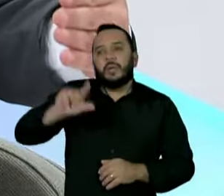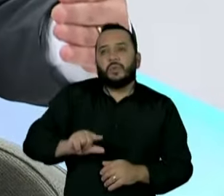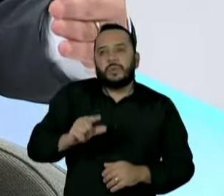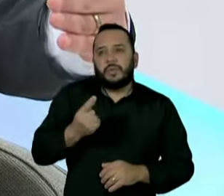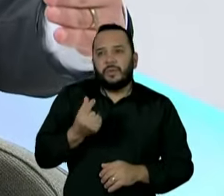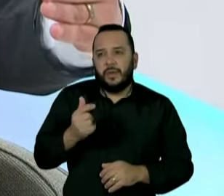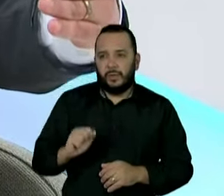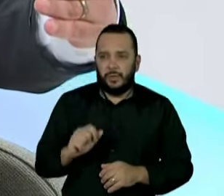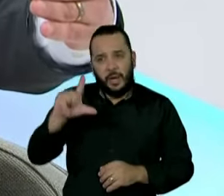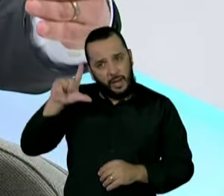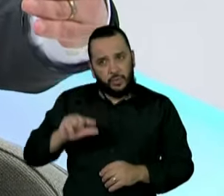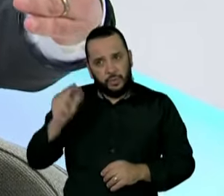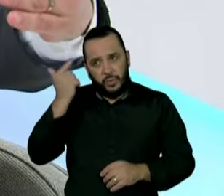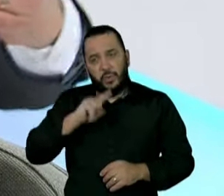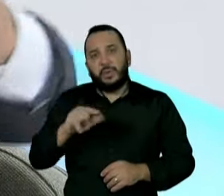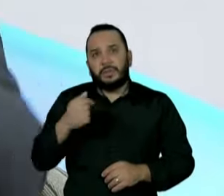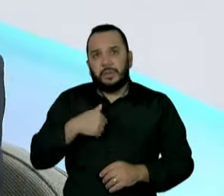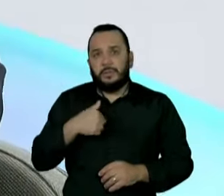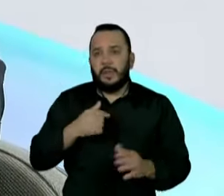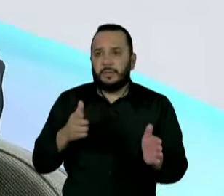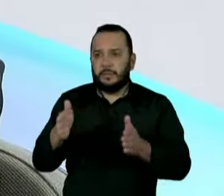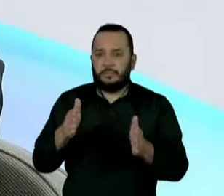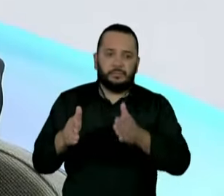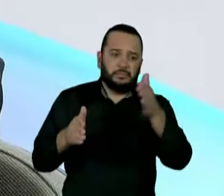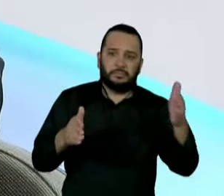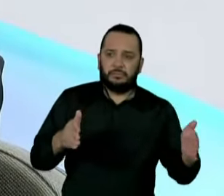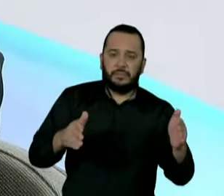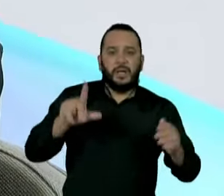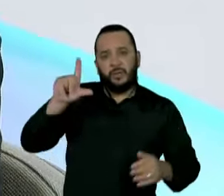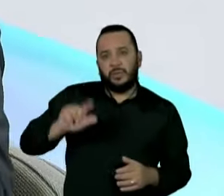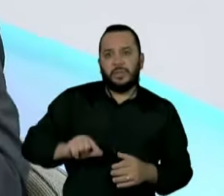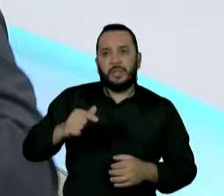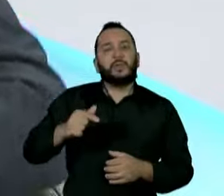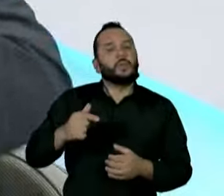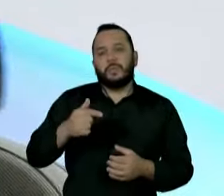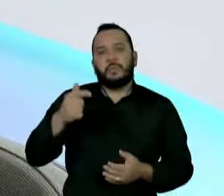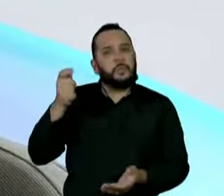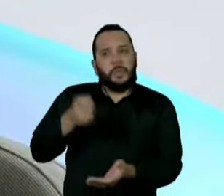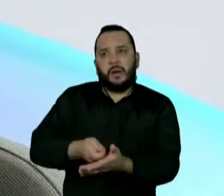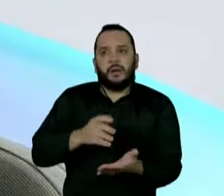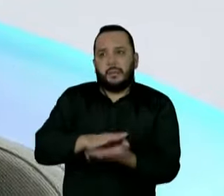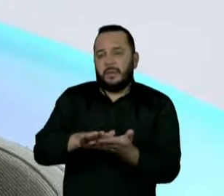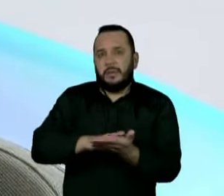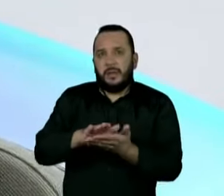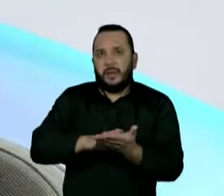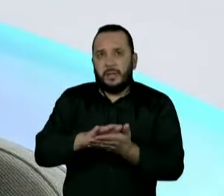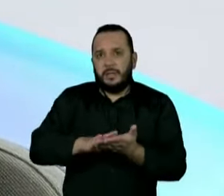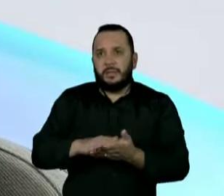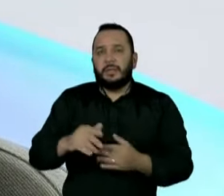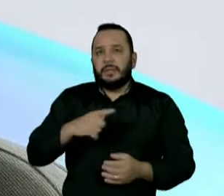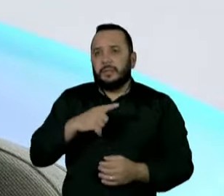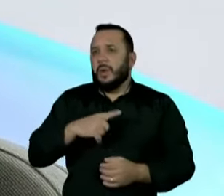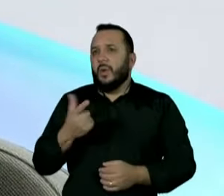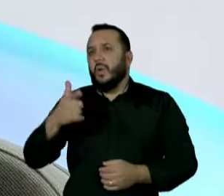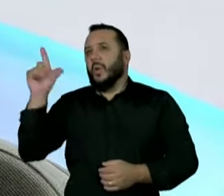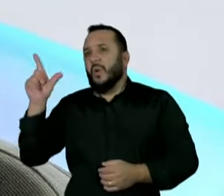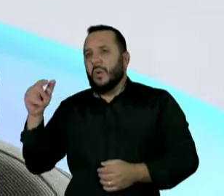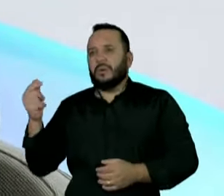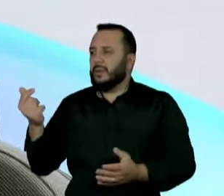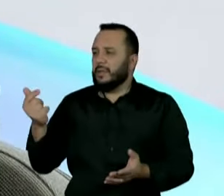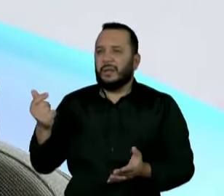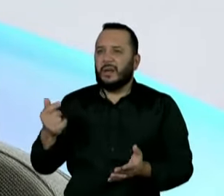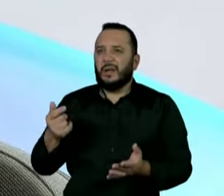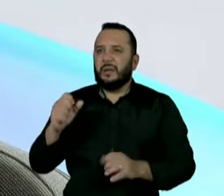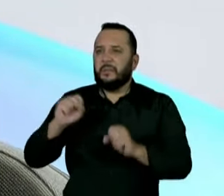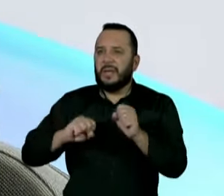o prazo das concessões, não reduz os pedágios e não tem uma outra contrapartida qualquer. Então,